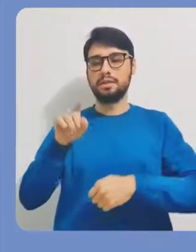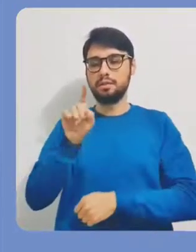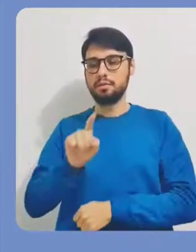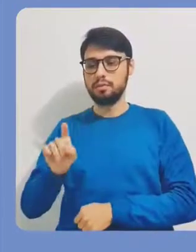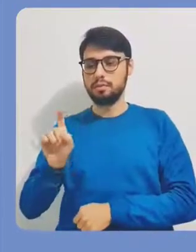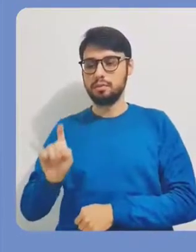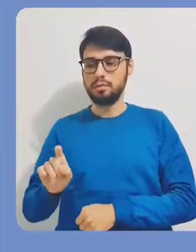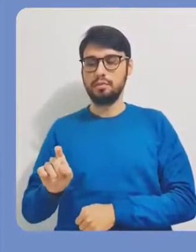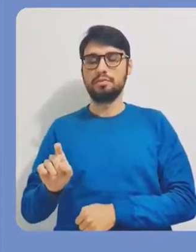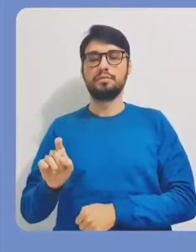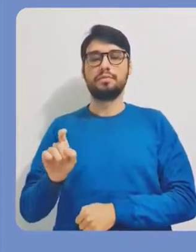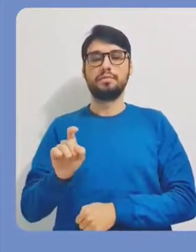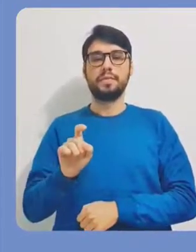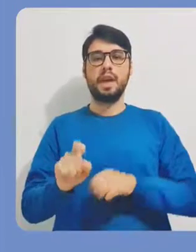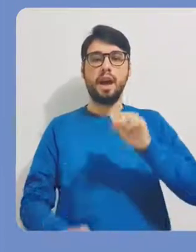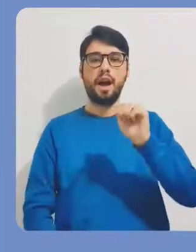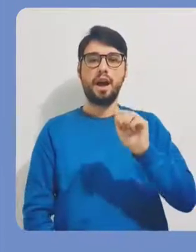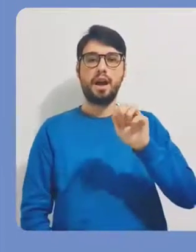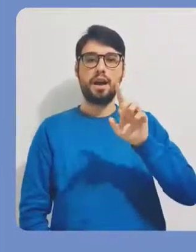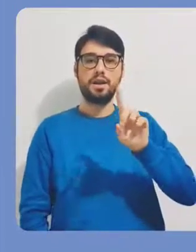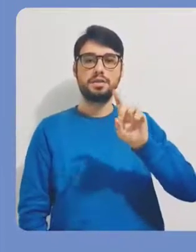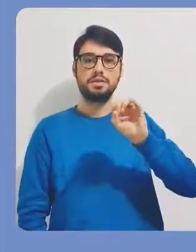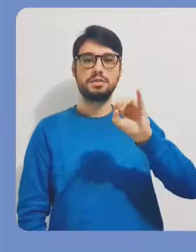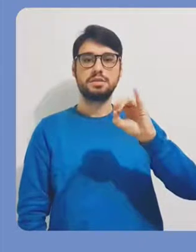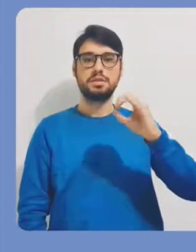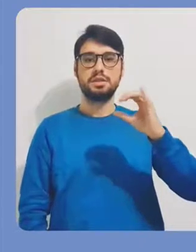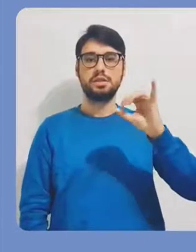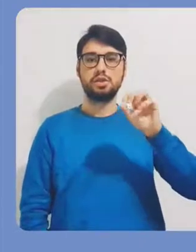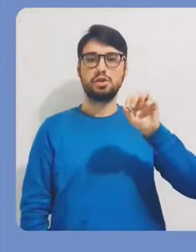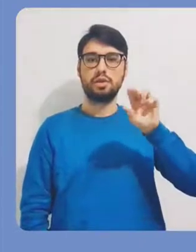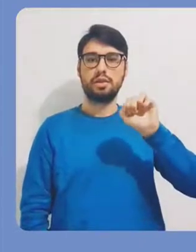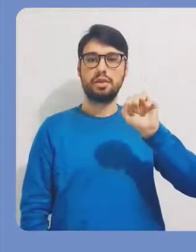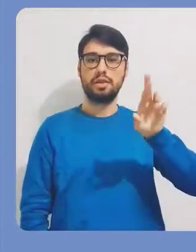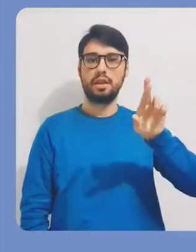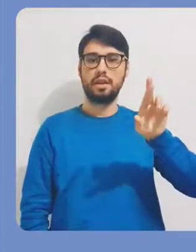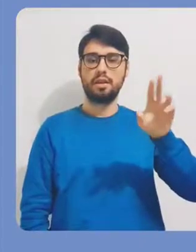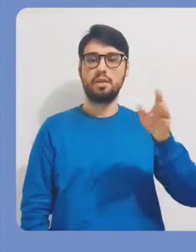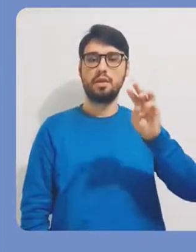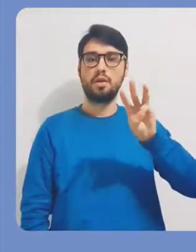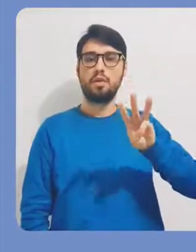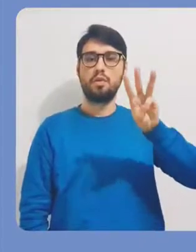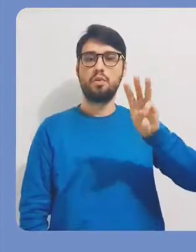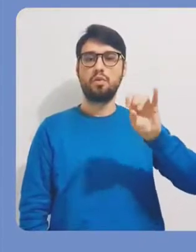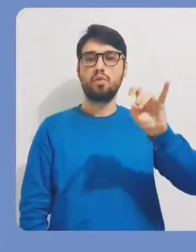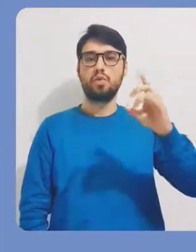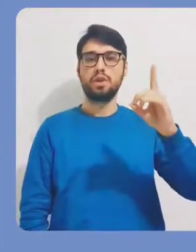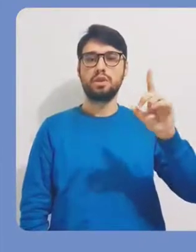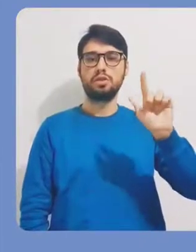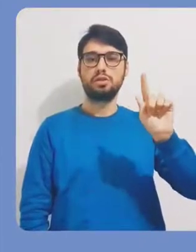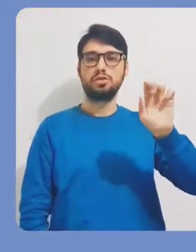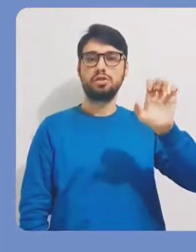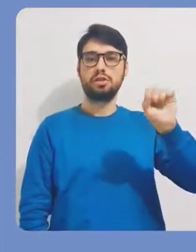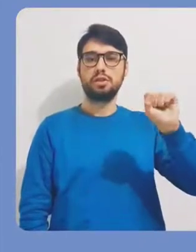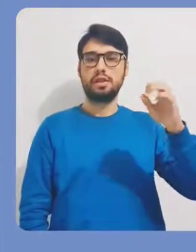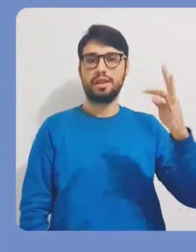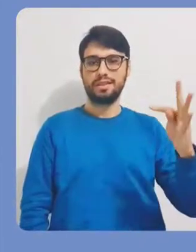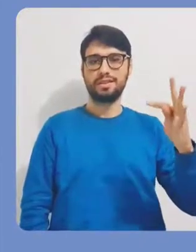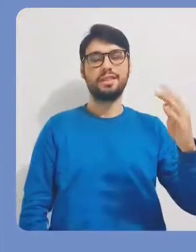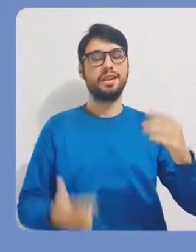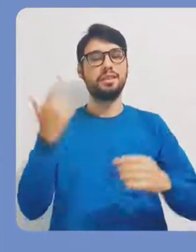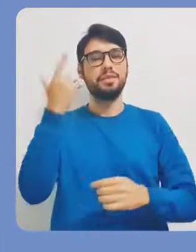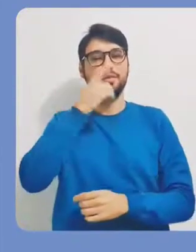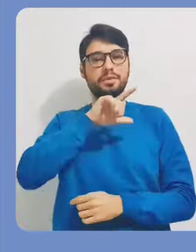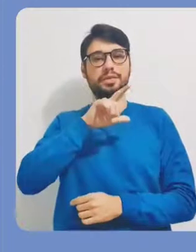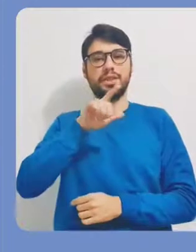página. Então, eu preciso adicionar aqui um widget para ele puxar essa imagem. Então, todos esses